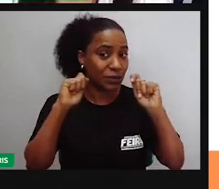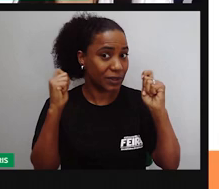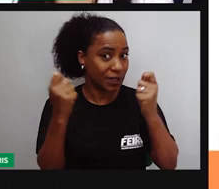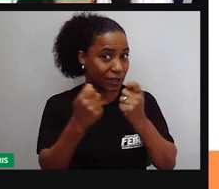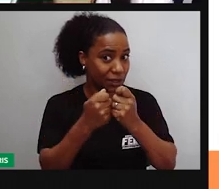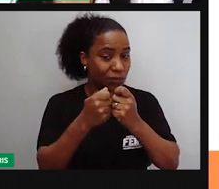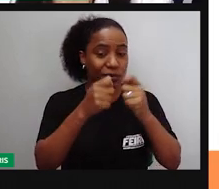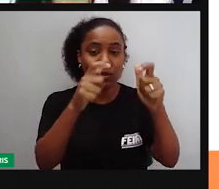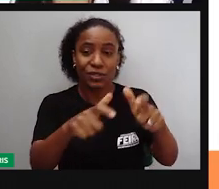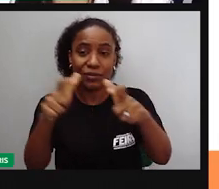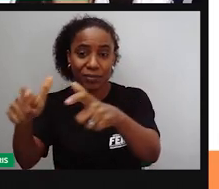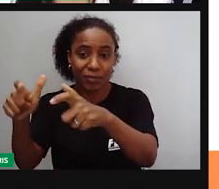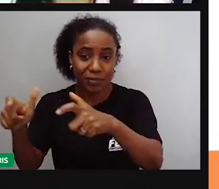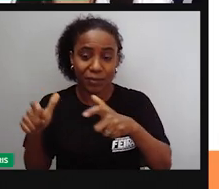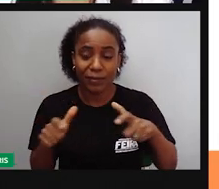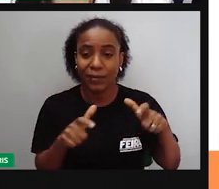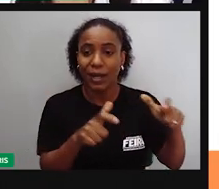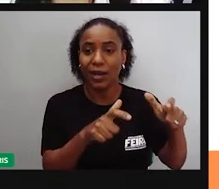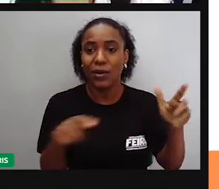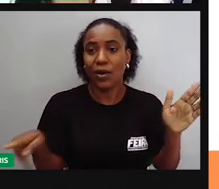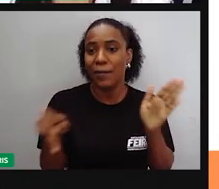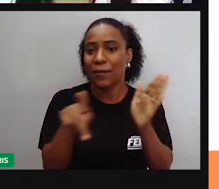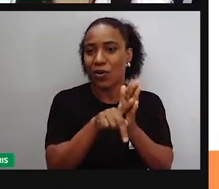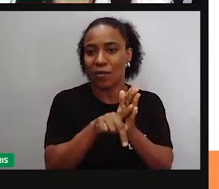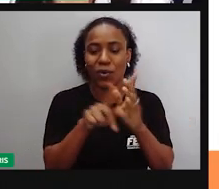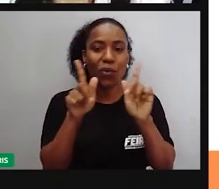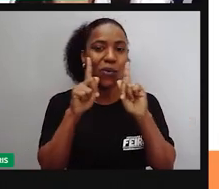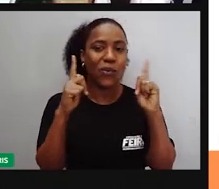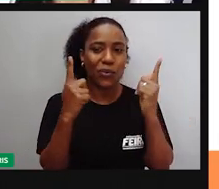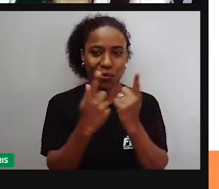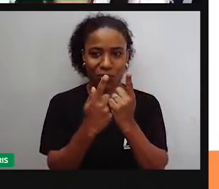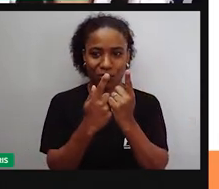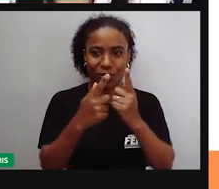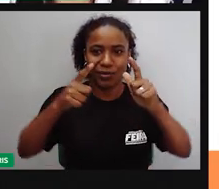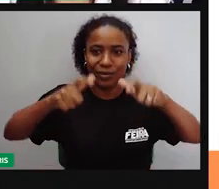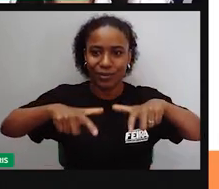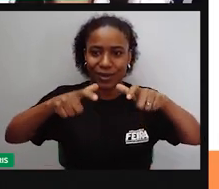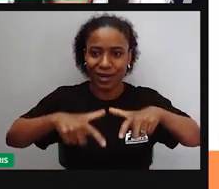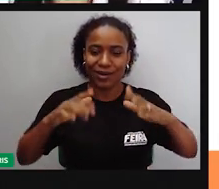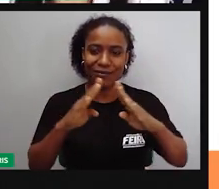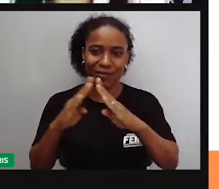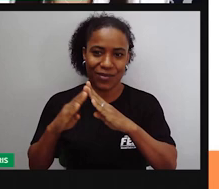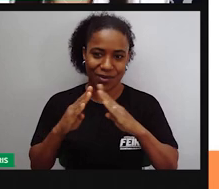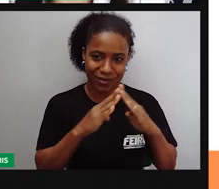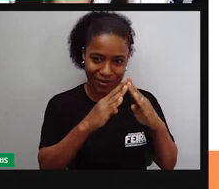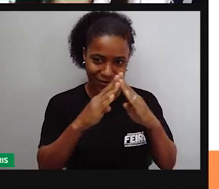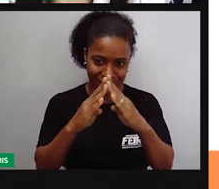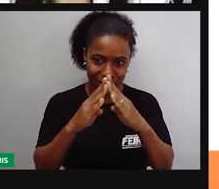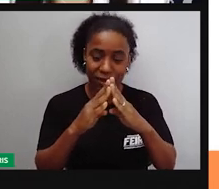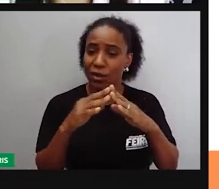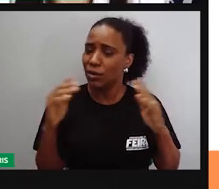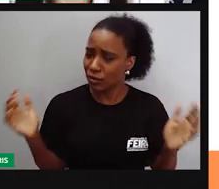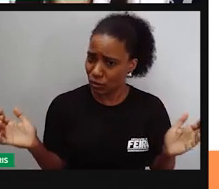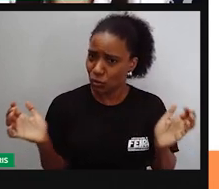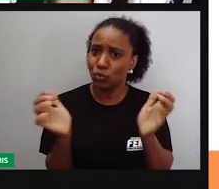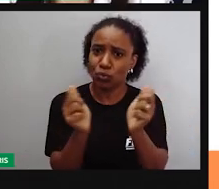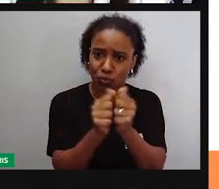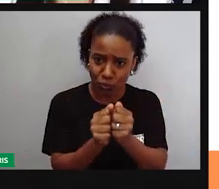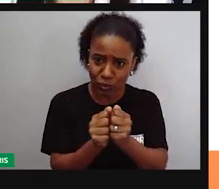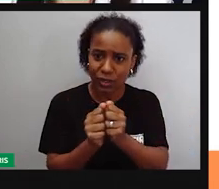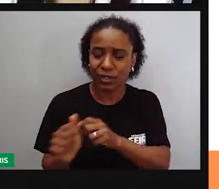bairro, a gente está falando dos grupos de pessoas que moram num determinado bairro. E que se juntam, se